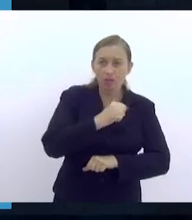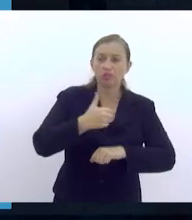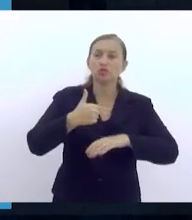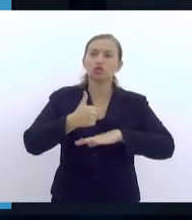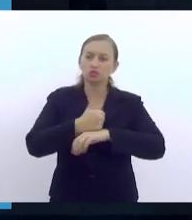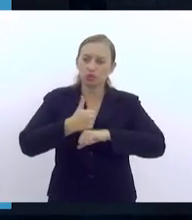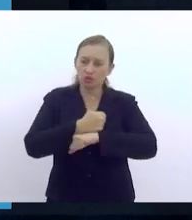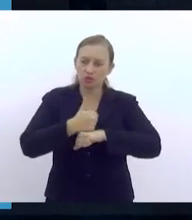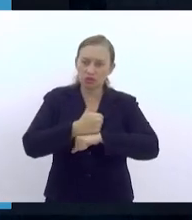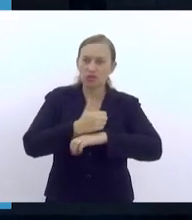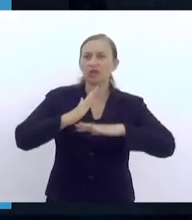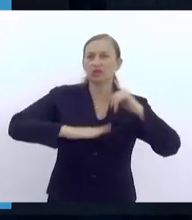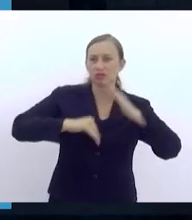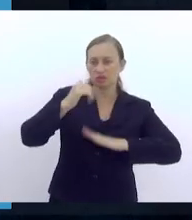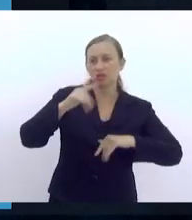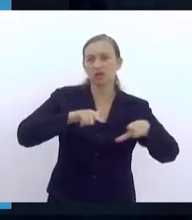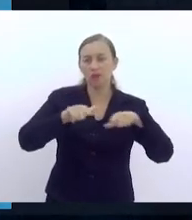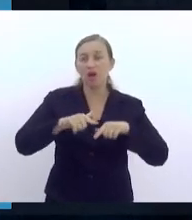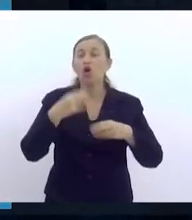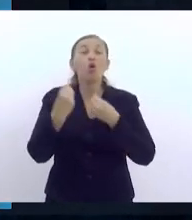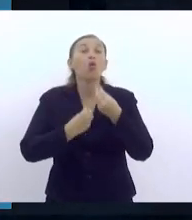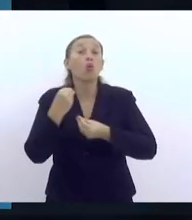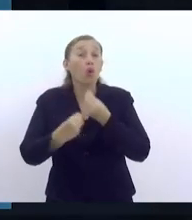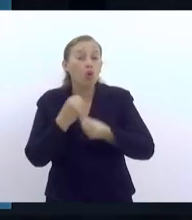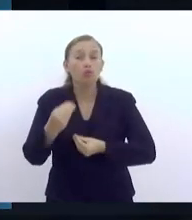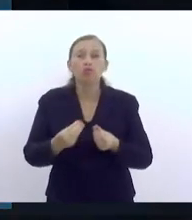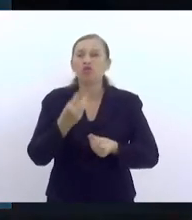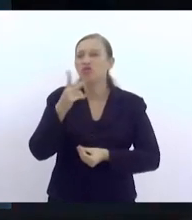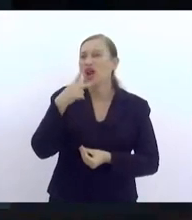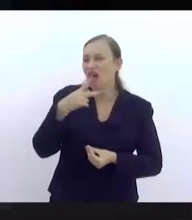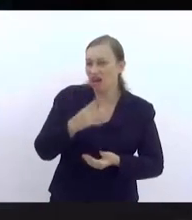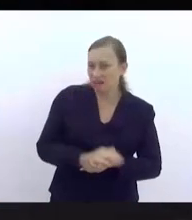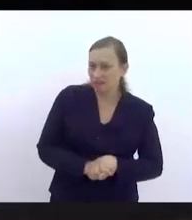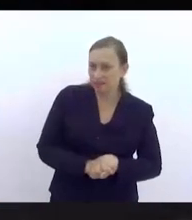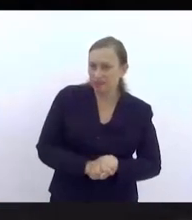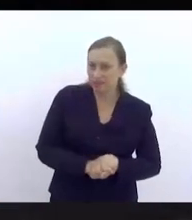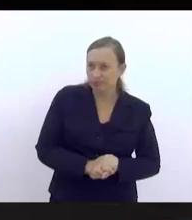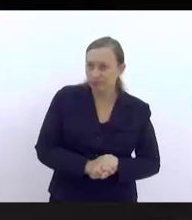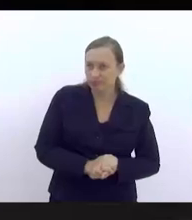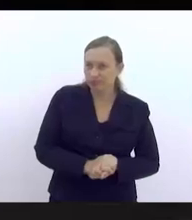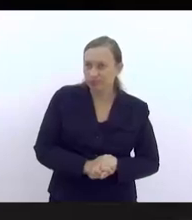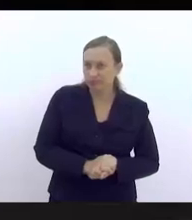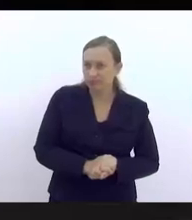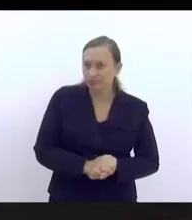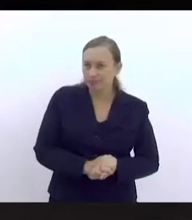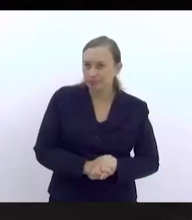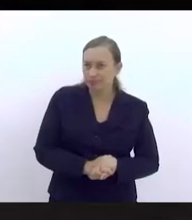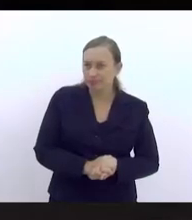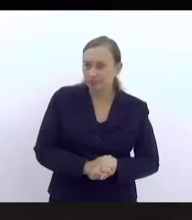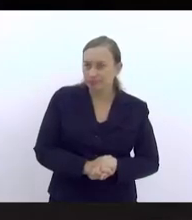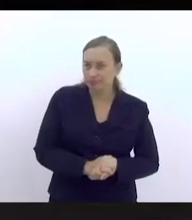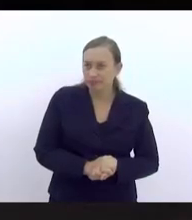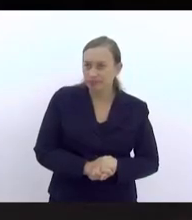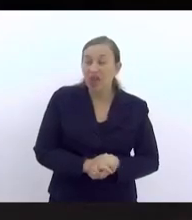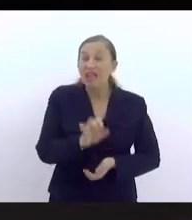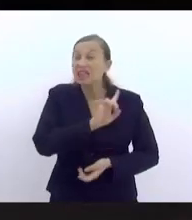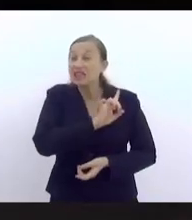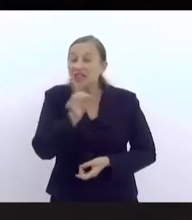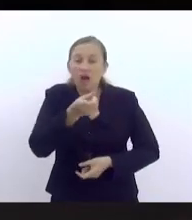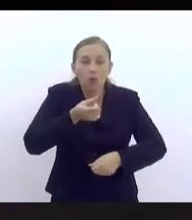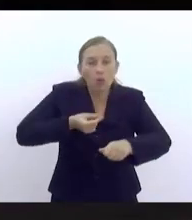profissionais? como que a gente fala do não